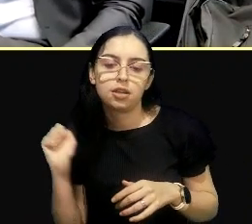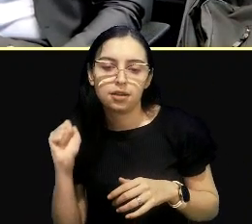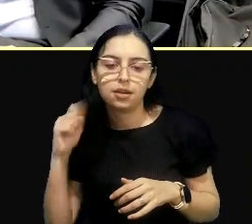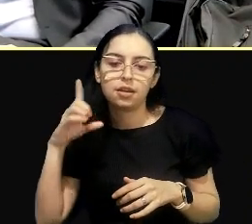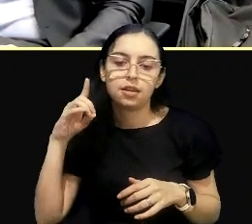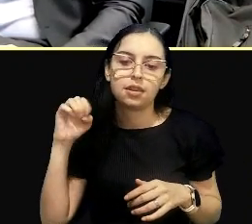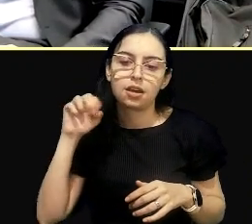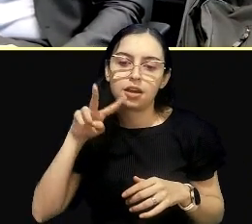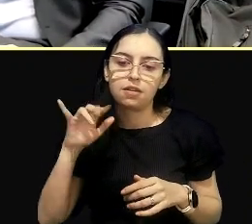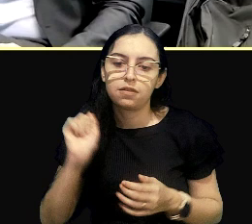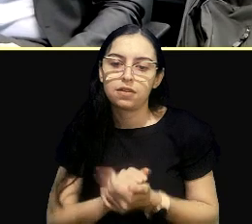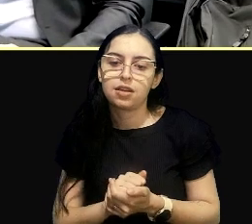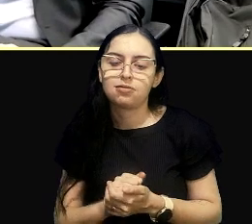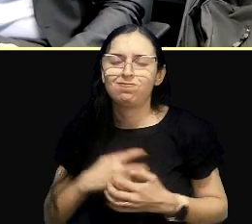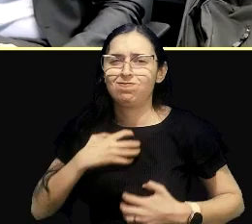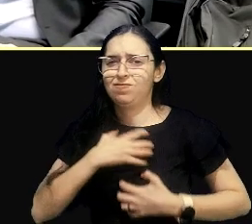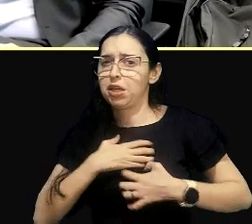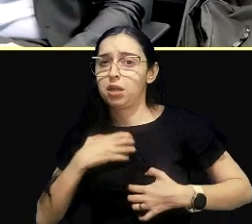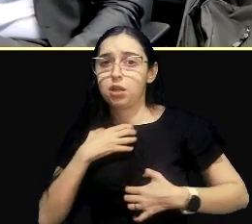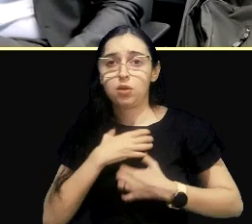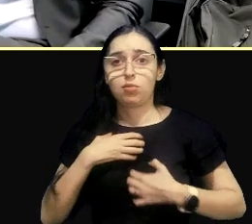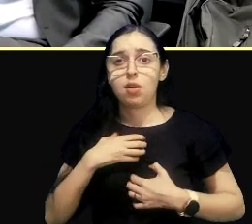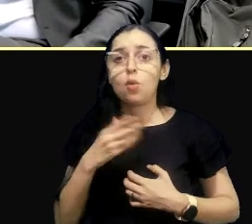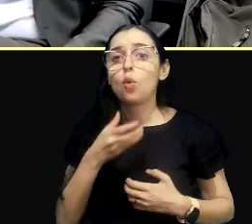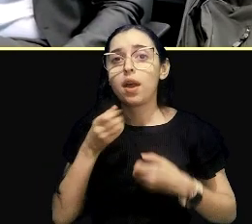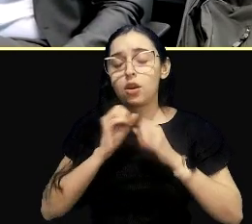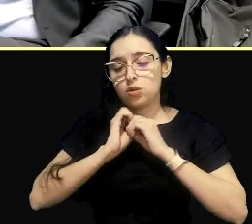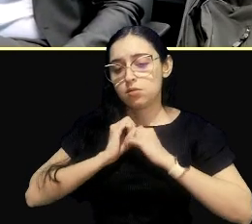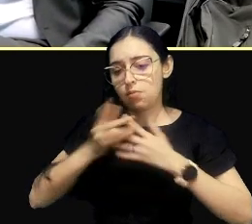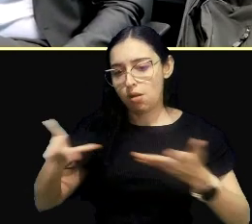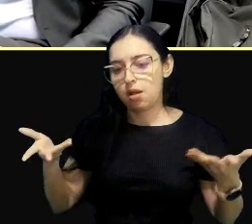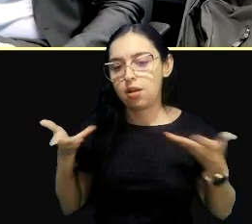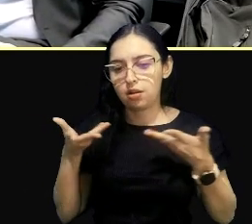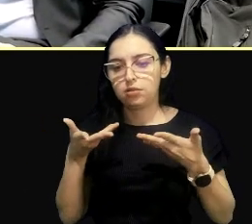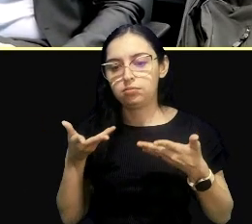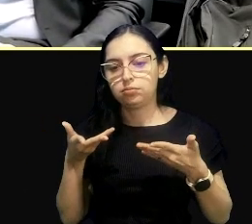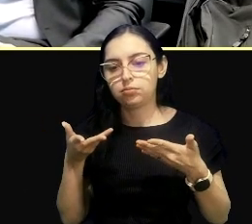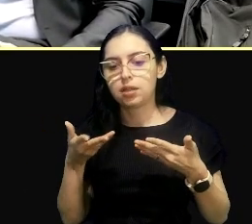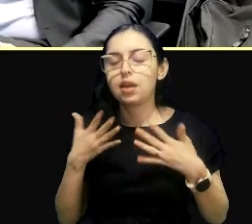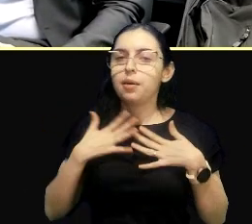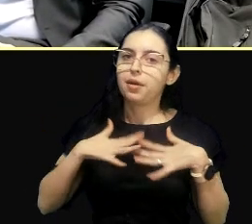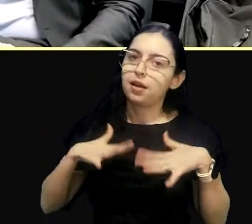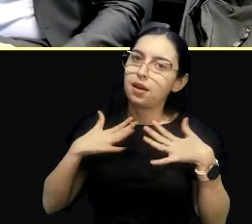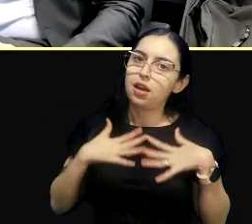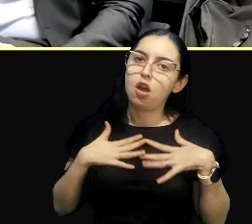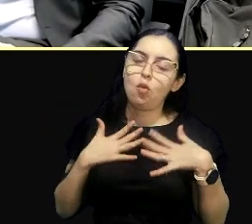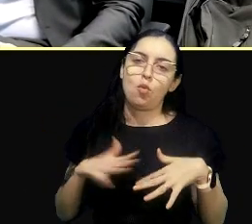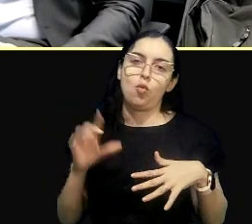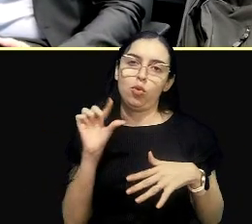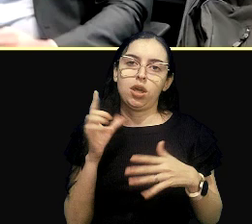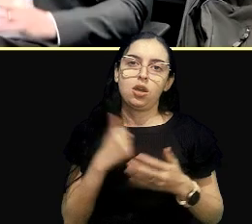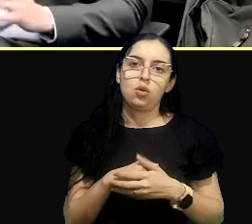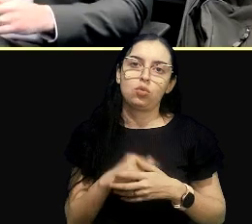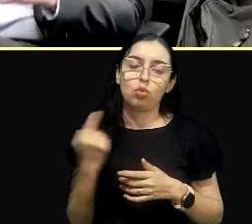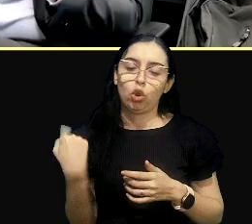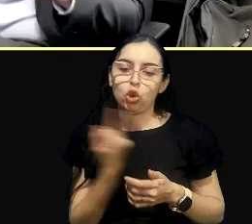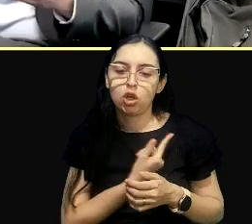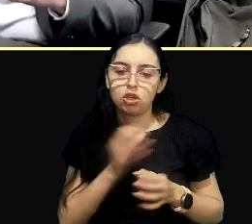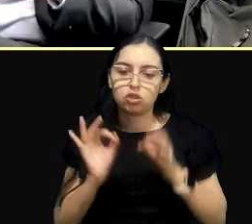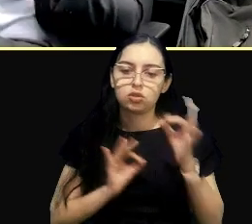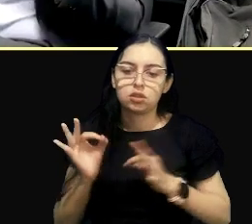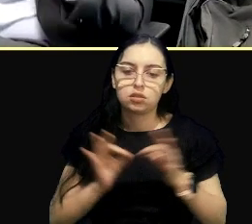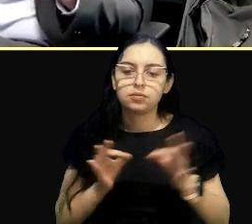e minha inquietação aqui, eu quero compartilhar com os senhores para ver se me acalentam um pouco mais. Nós, do judiciário,